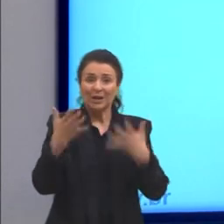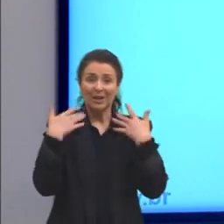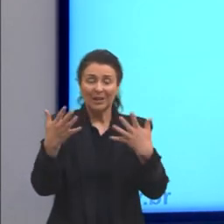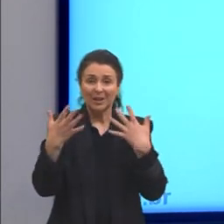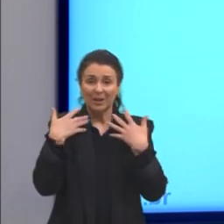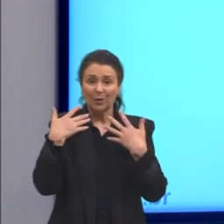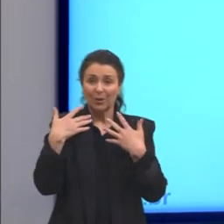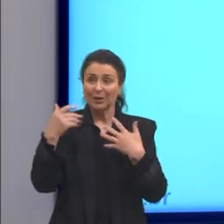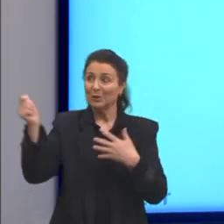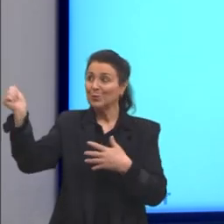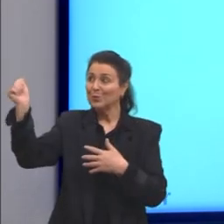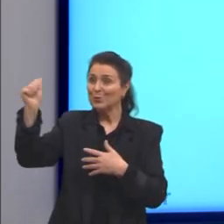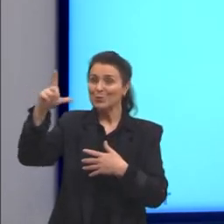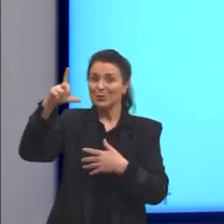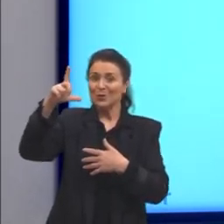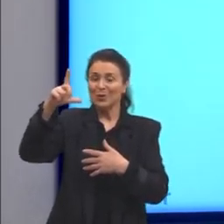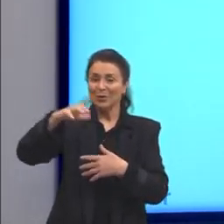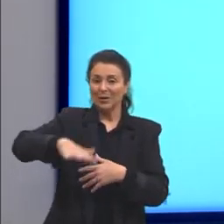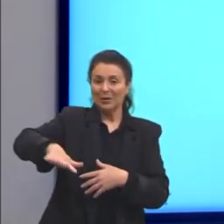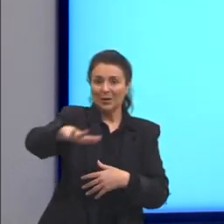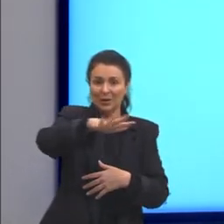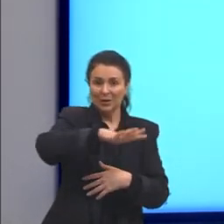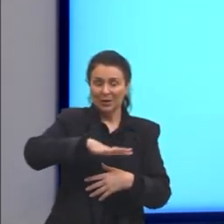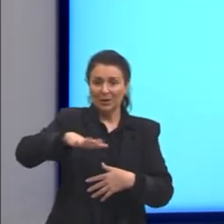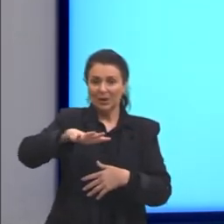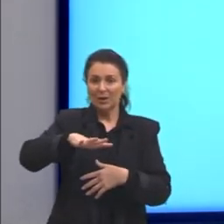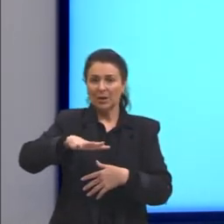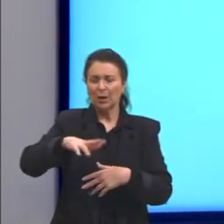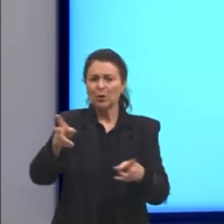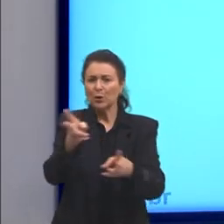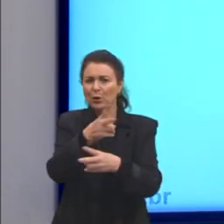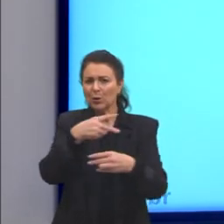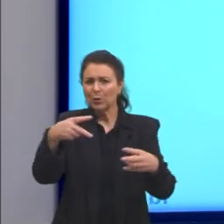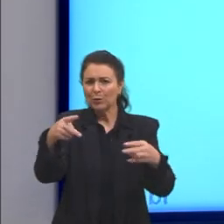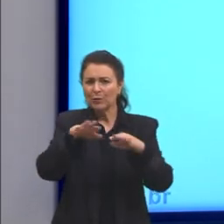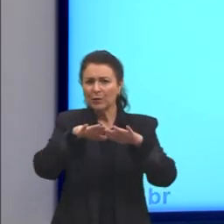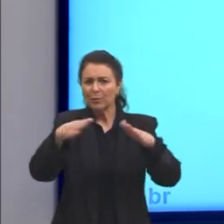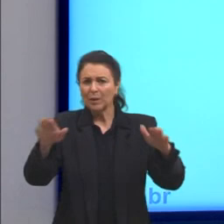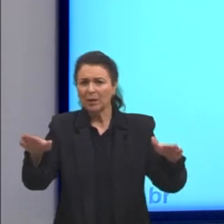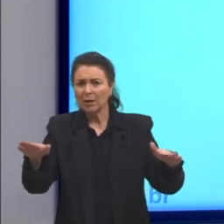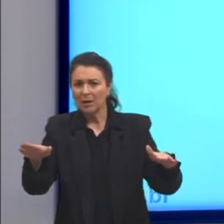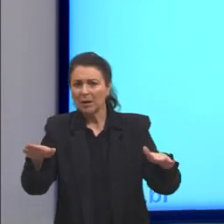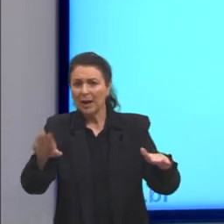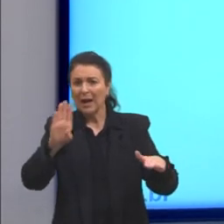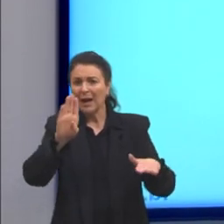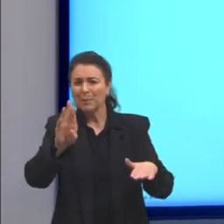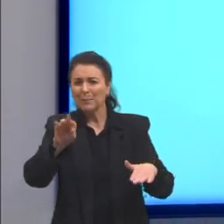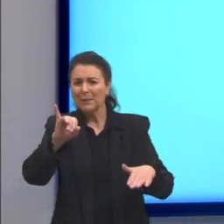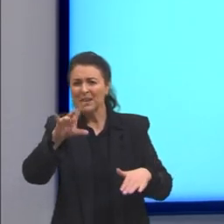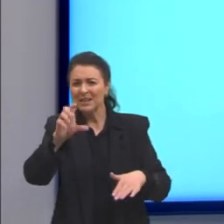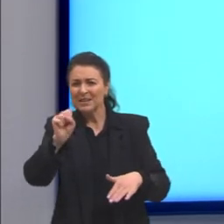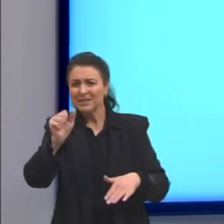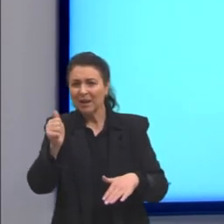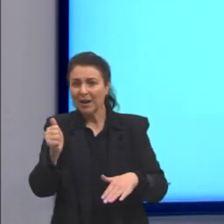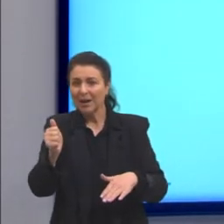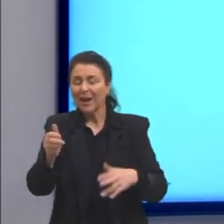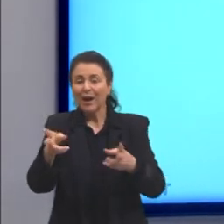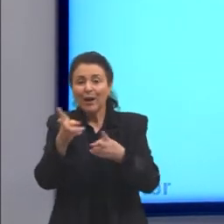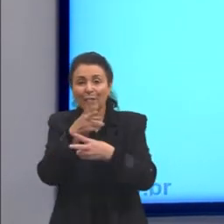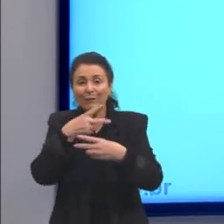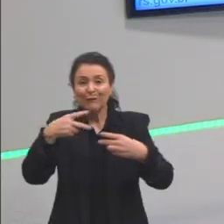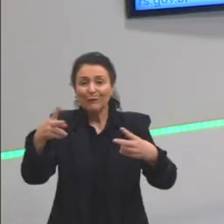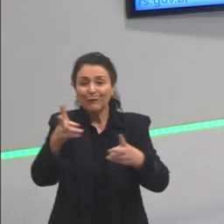entre a Ilha de Calor e a brisa marítmica. O é a brisa marítmica? Esse ar mais gelado, que vem aqui do